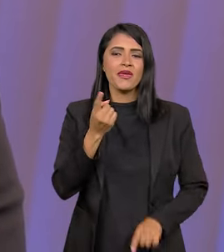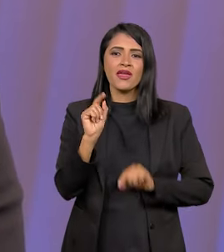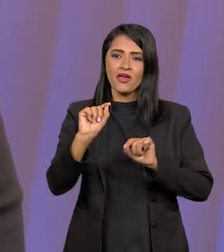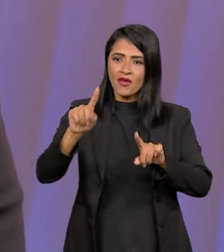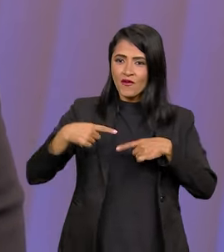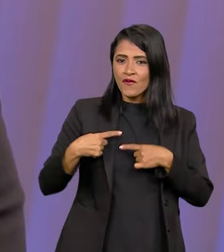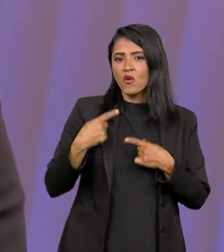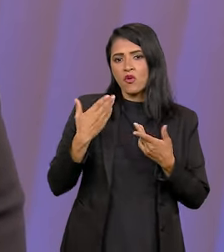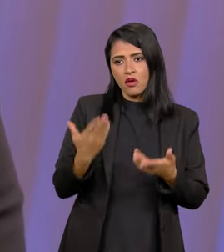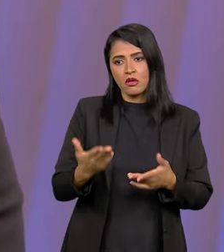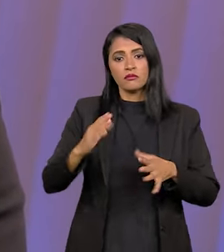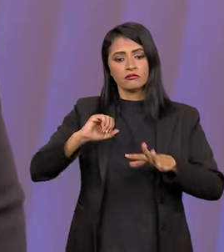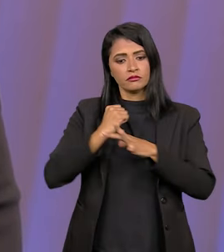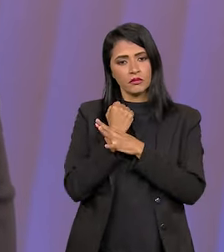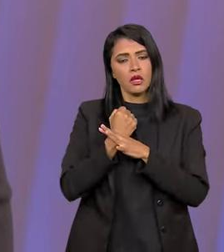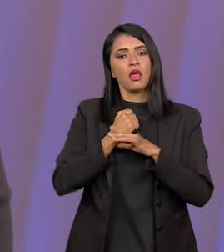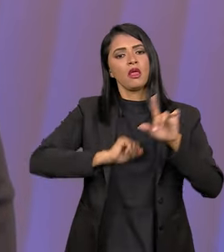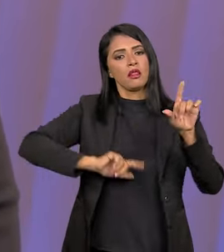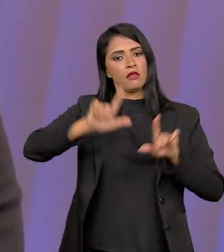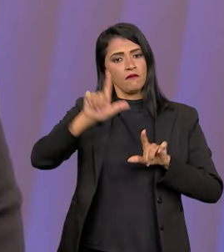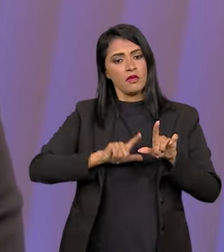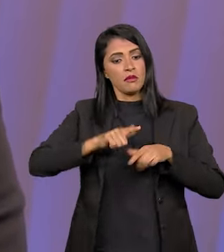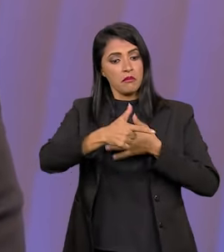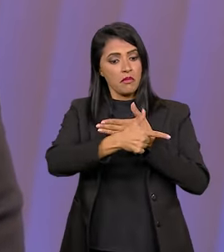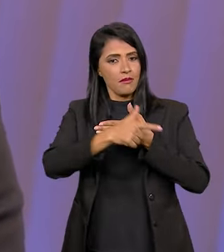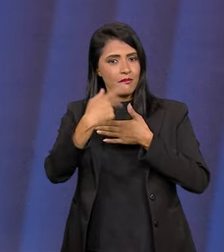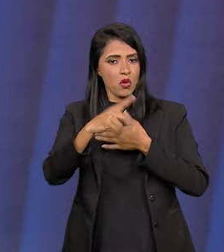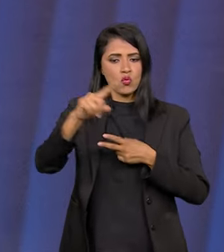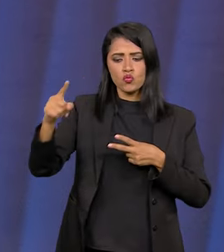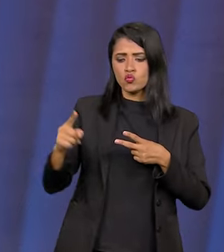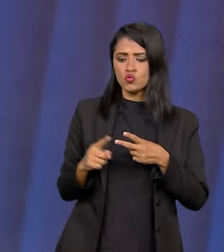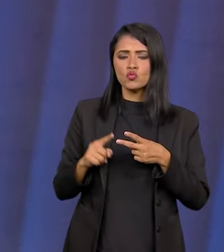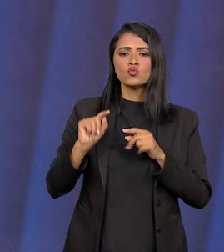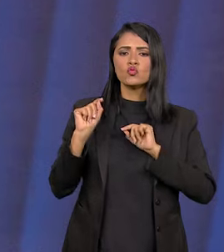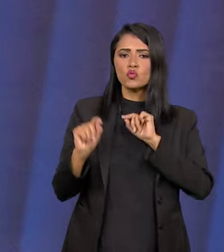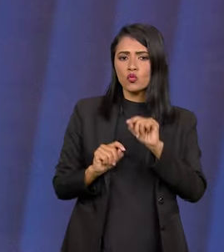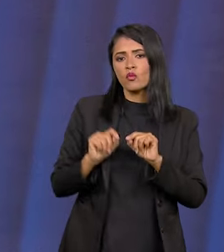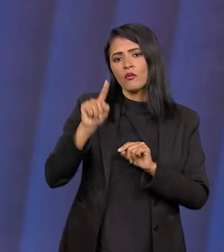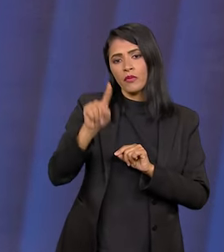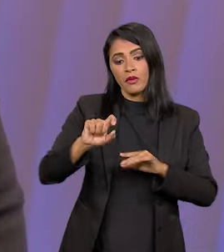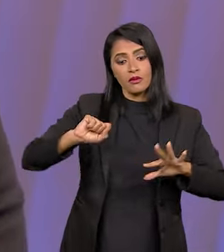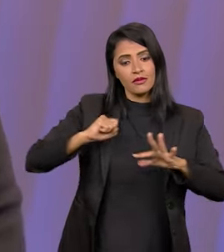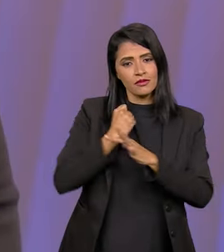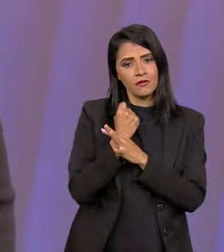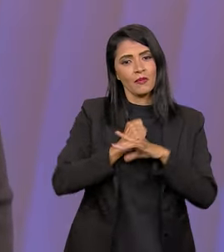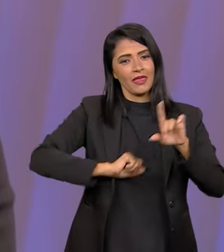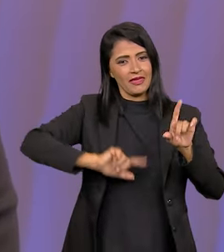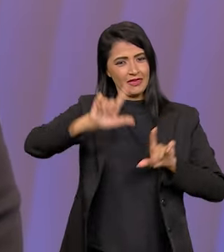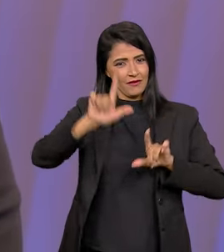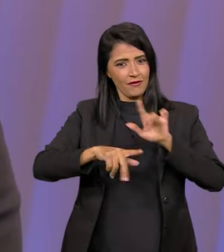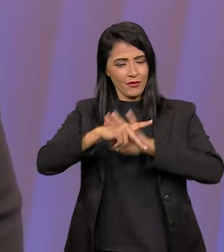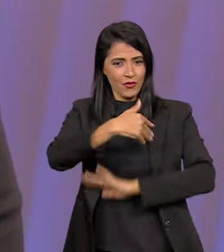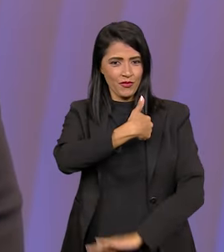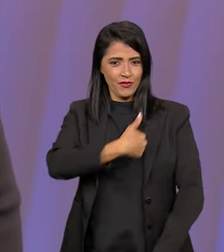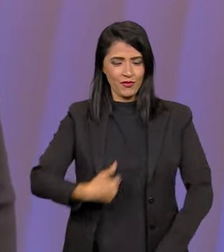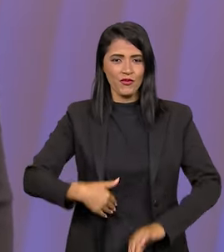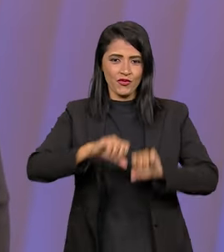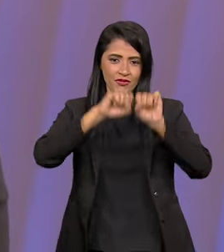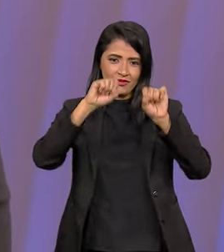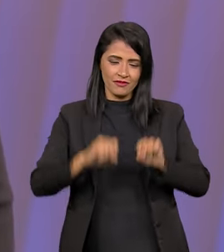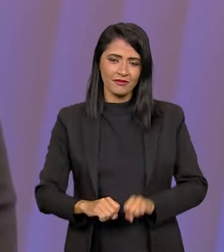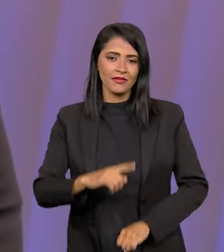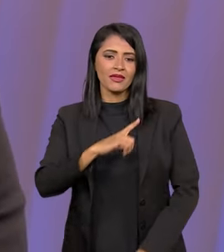desafio é esse, garantir que as TVs abertas tenham esse papel de destaque. O segundo desafio aí é garantir que as TVs